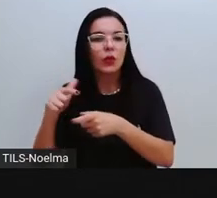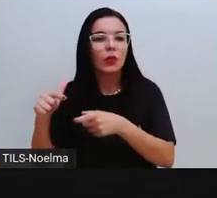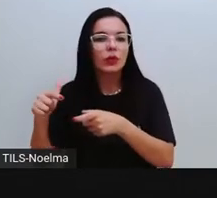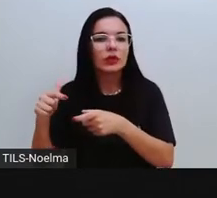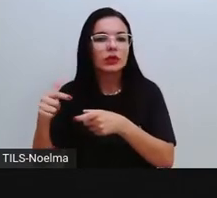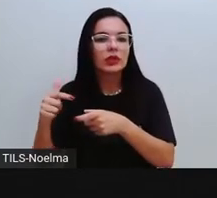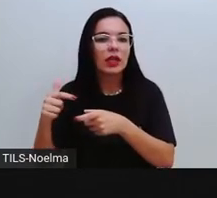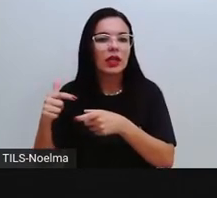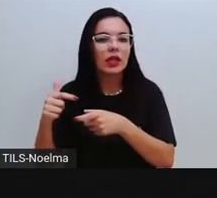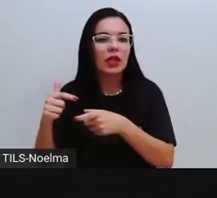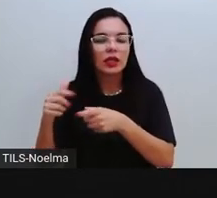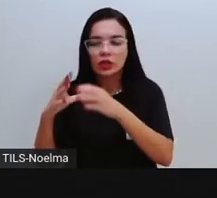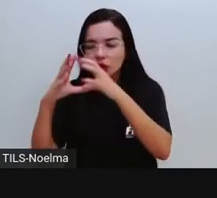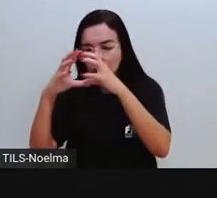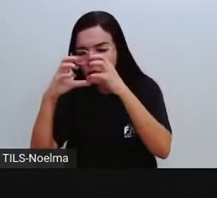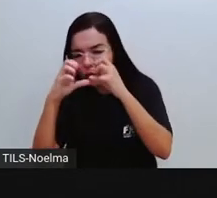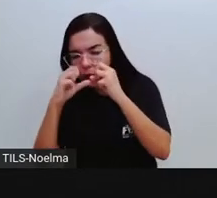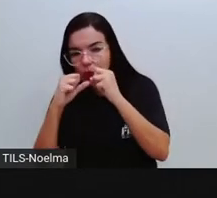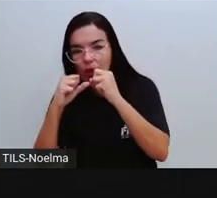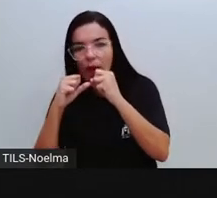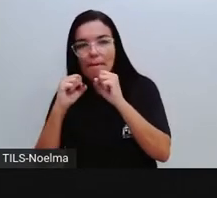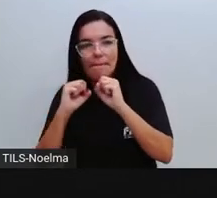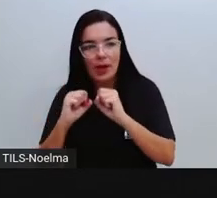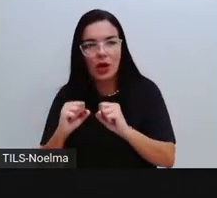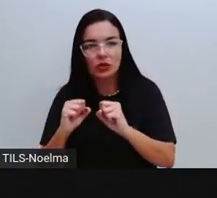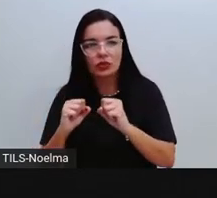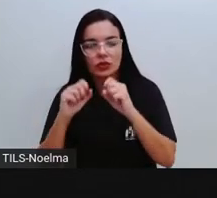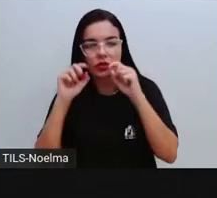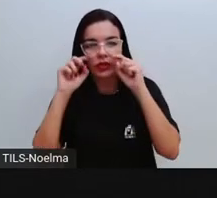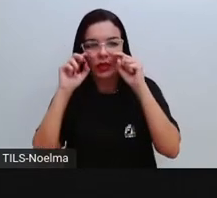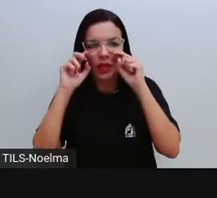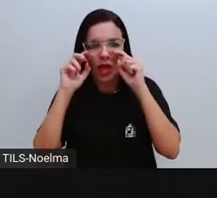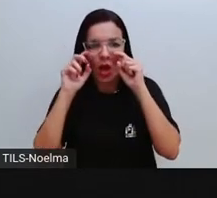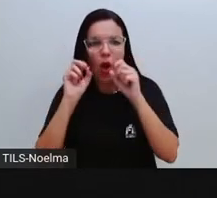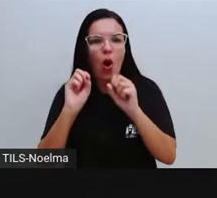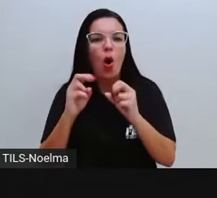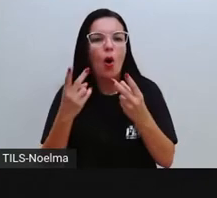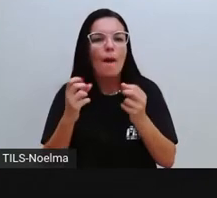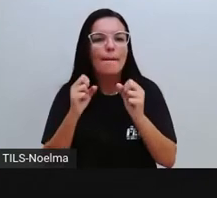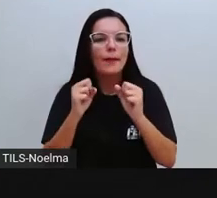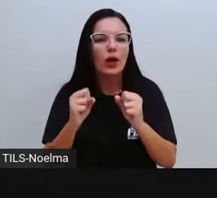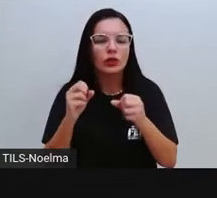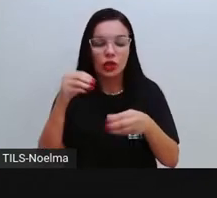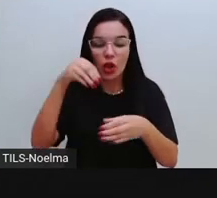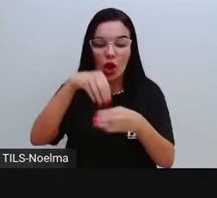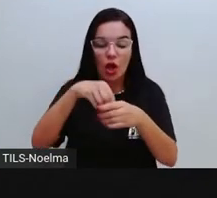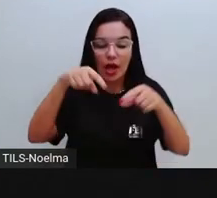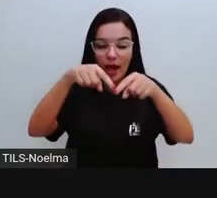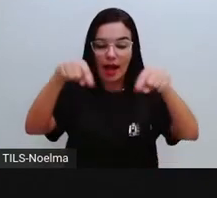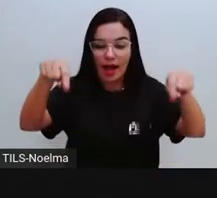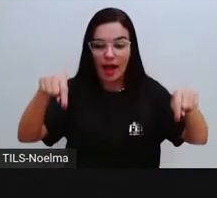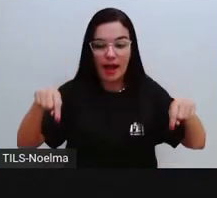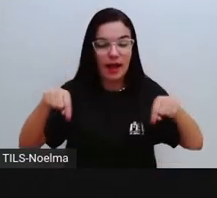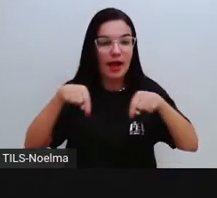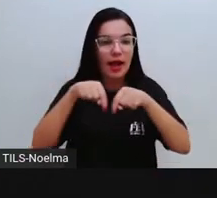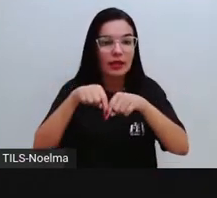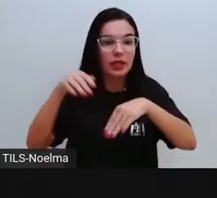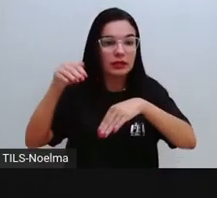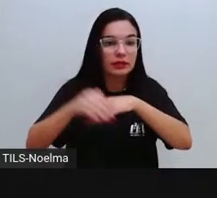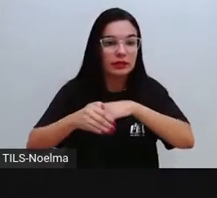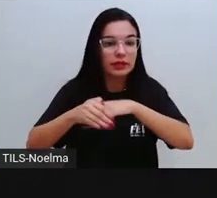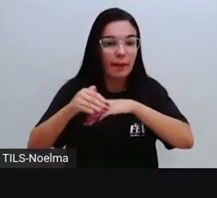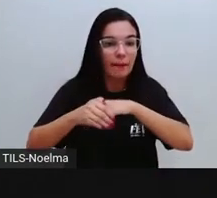não, coloque num lugar no escuro. Ou pode até colocar dentro de uma caixa, né? De papel, uma caixa de sapato e